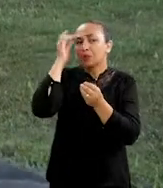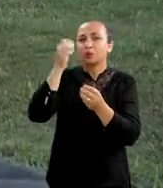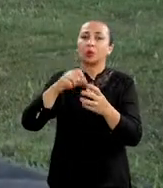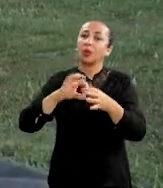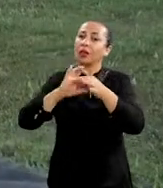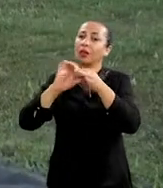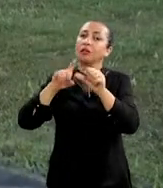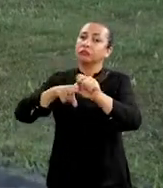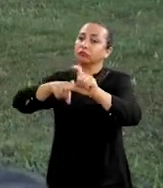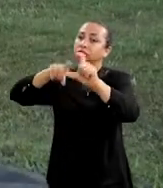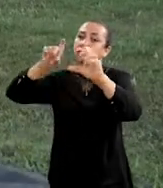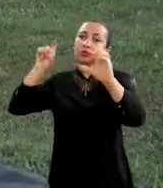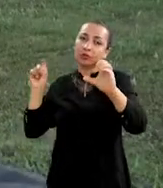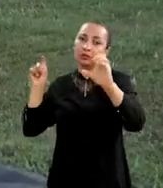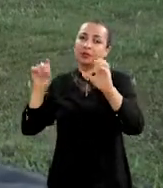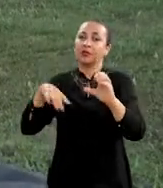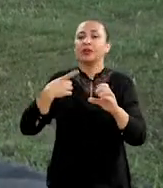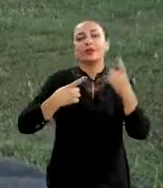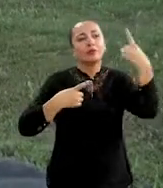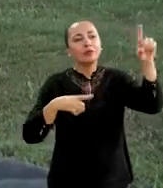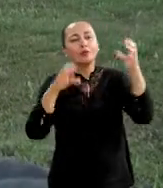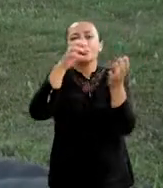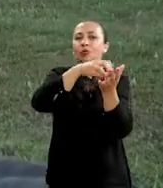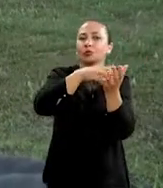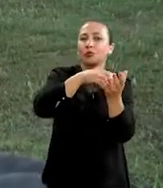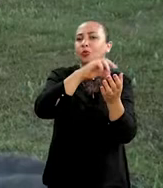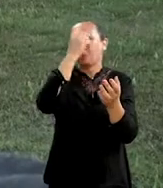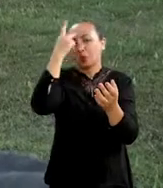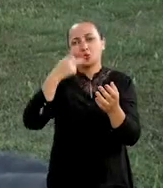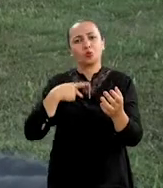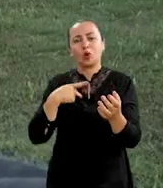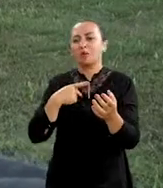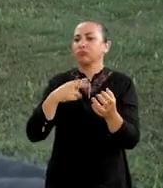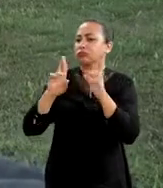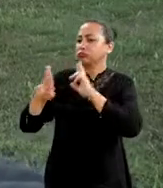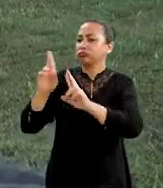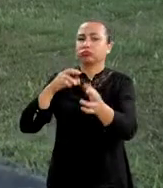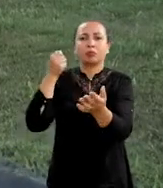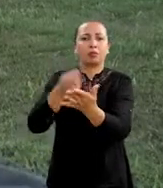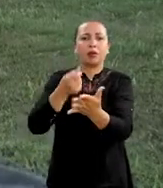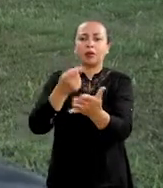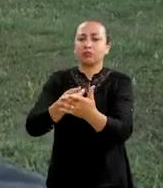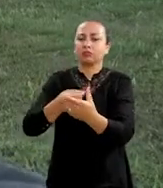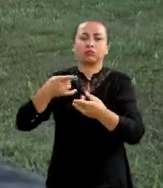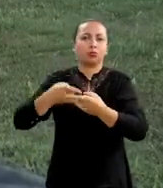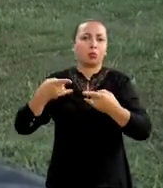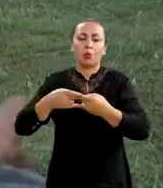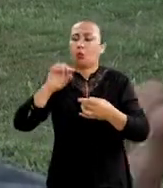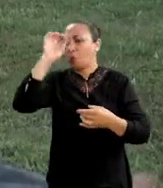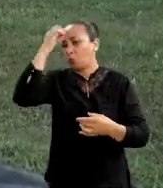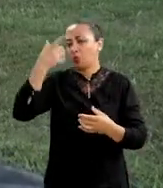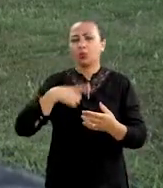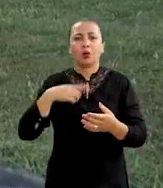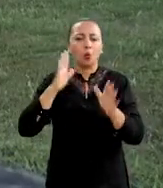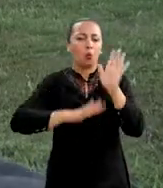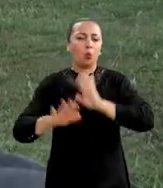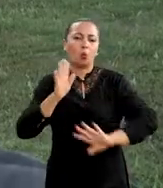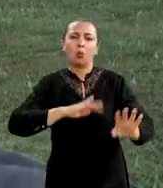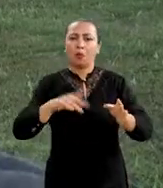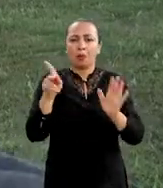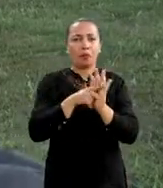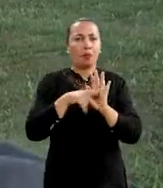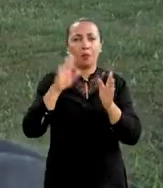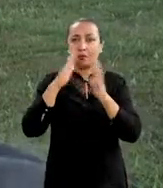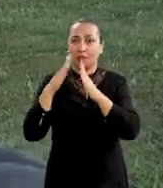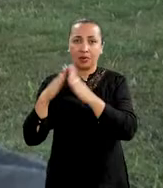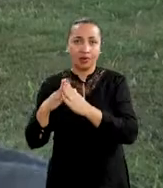idoso com autonomia, é um idoso que vai no centro sozinho, um idoso que resolve suas contas sozinhos, é um idoso que cuida da sua própria